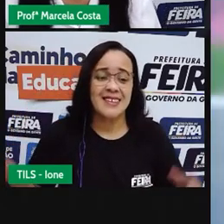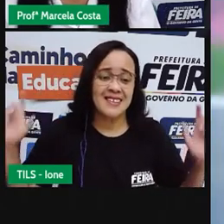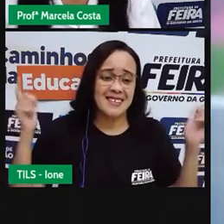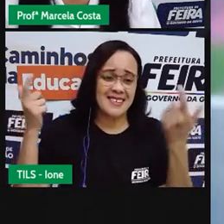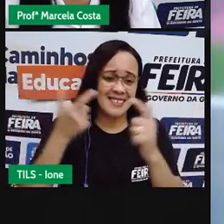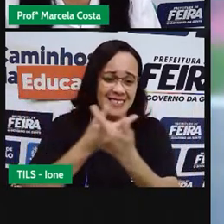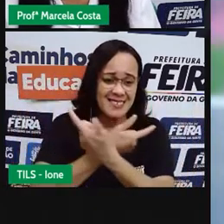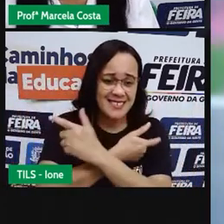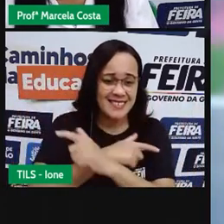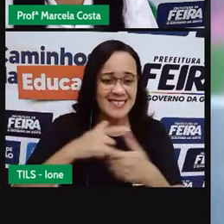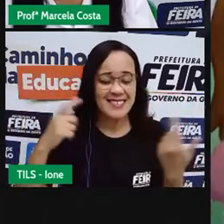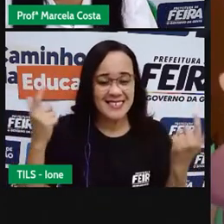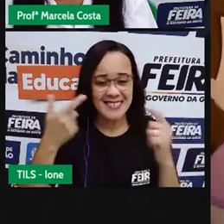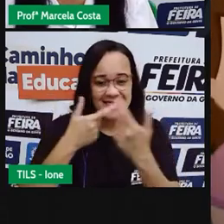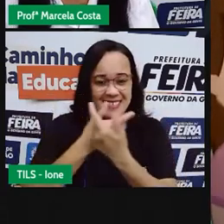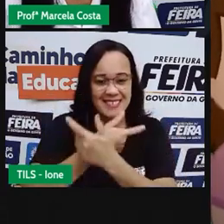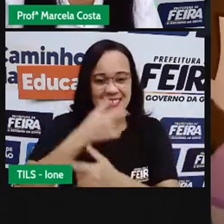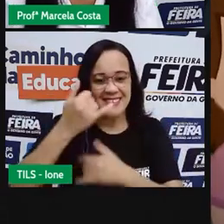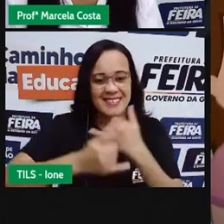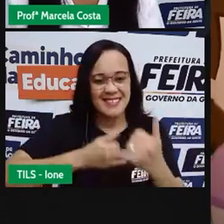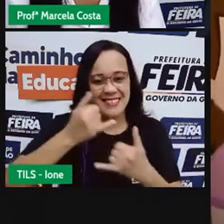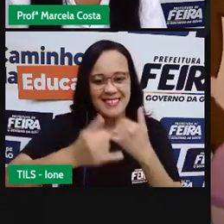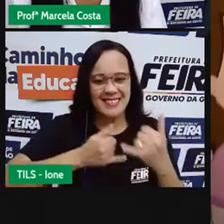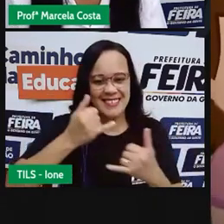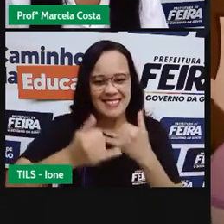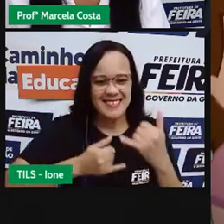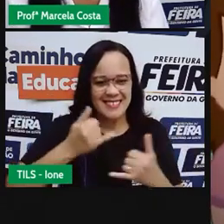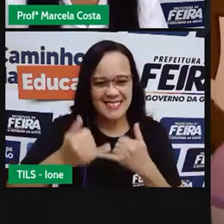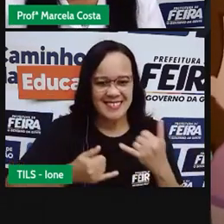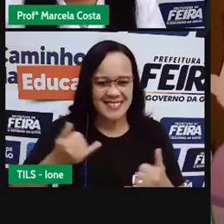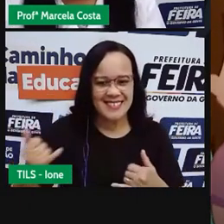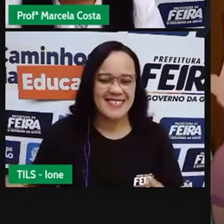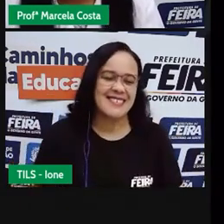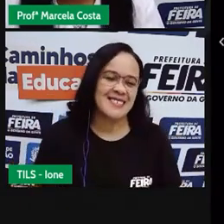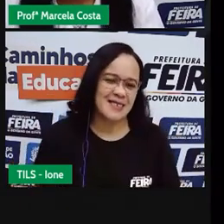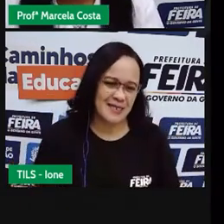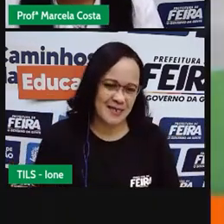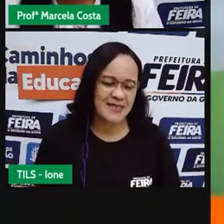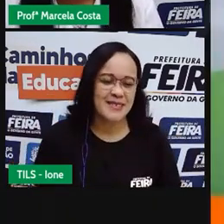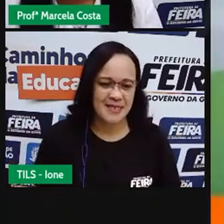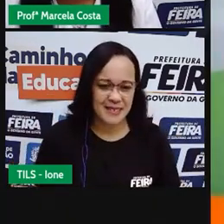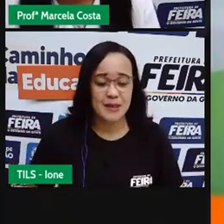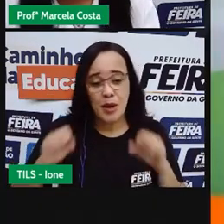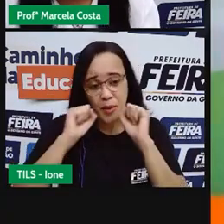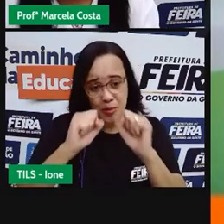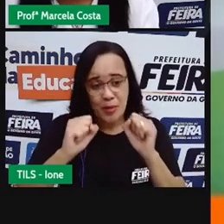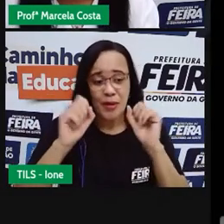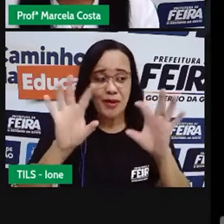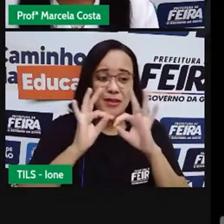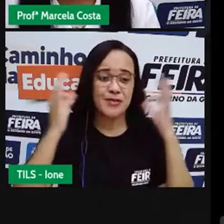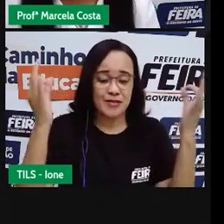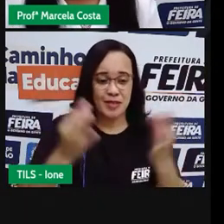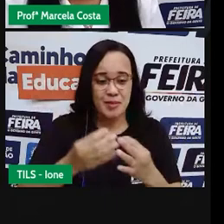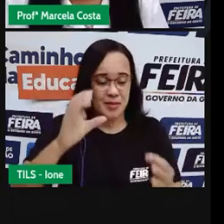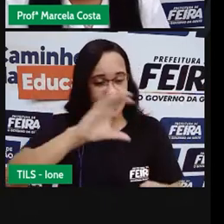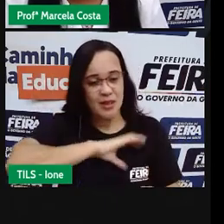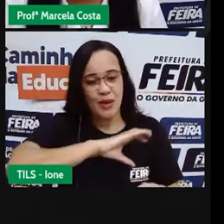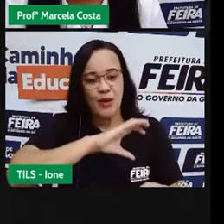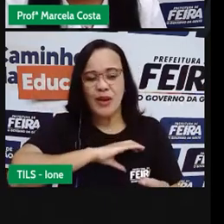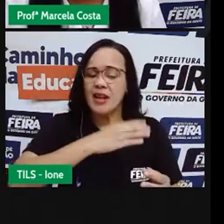que É porque Eu deixo uma cabra cega Eu deixo uma Bem-vinda Brincar aí Com seus familiares Com seus colegas